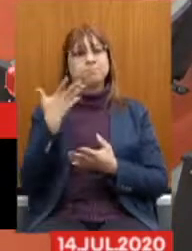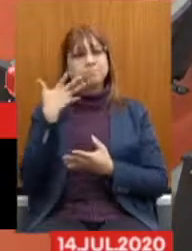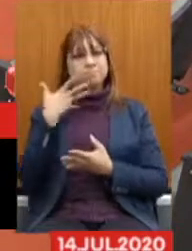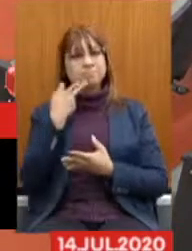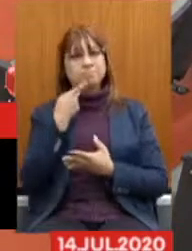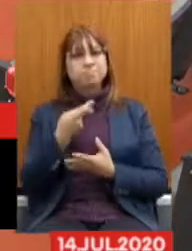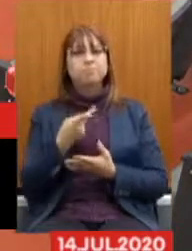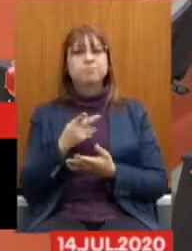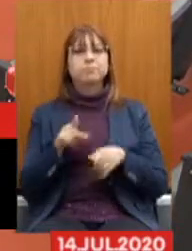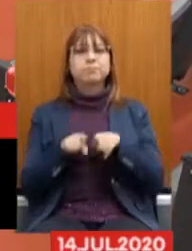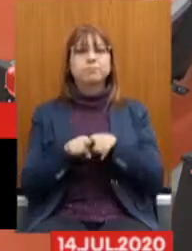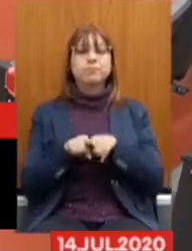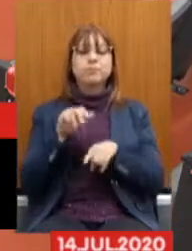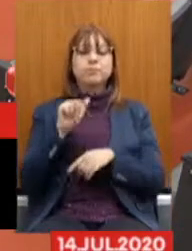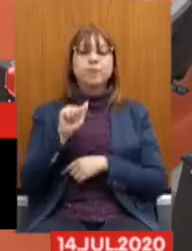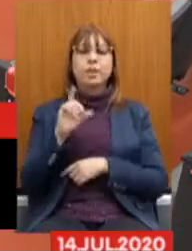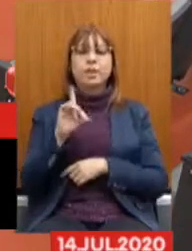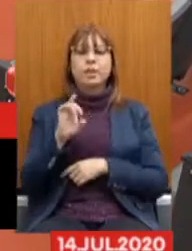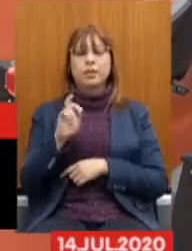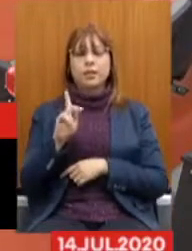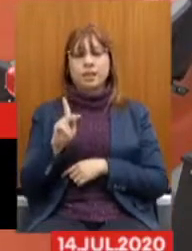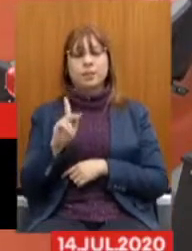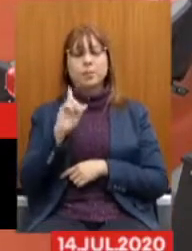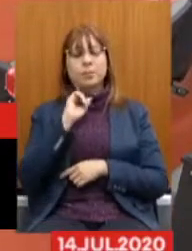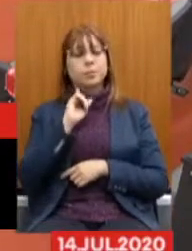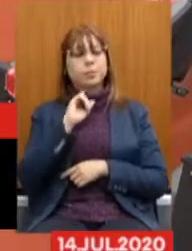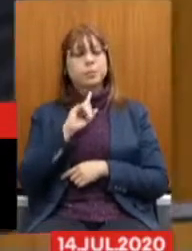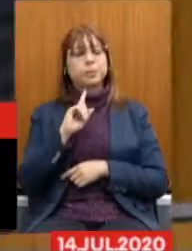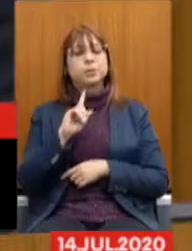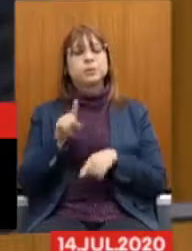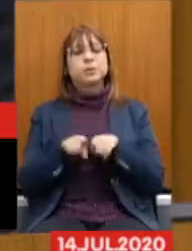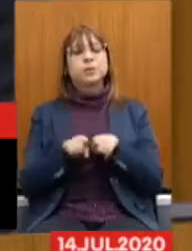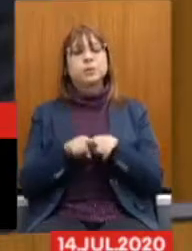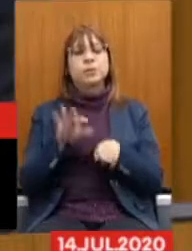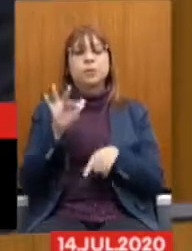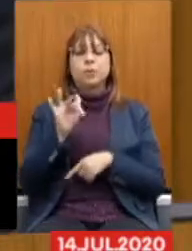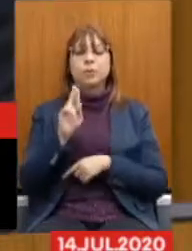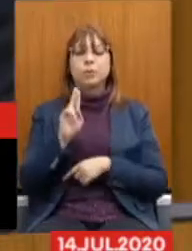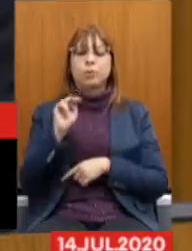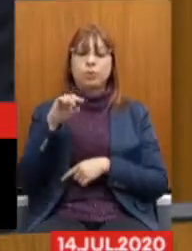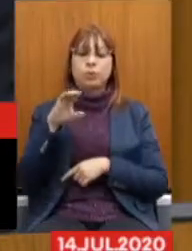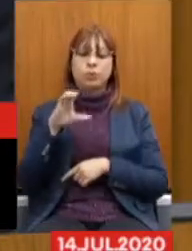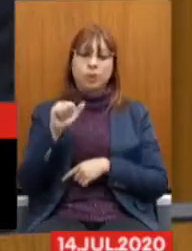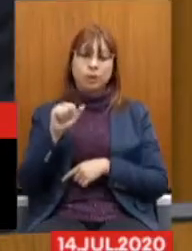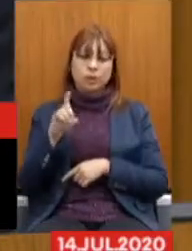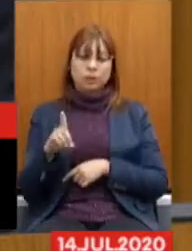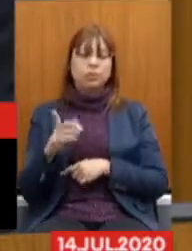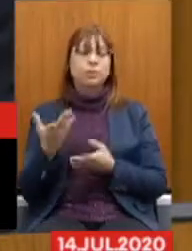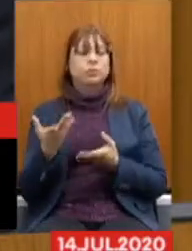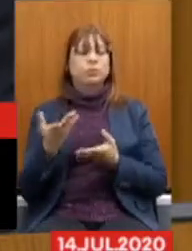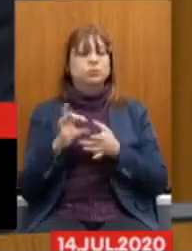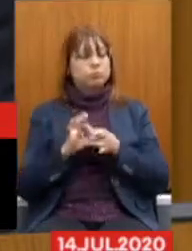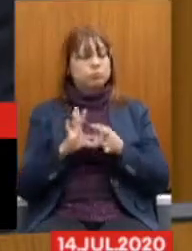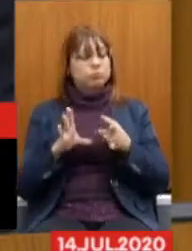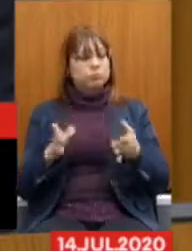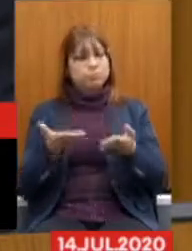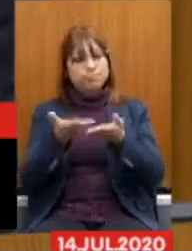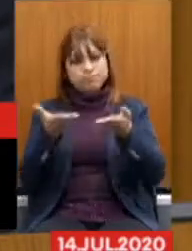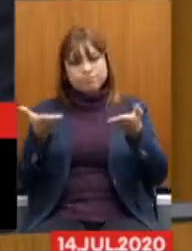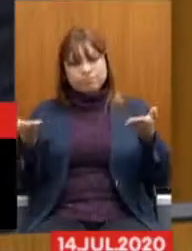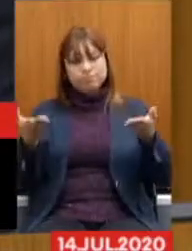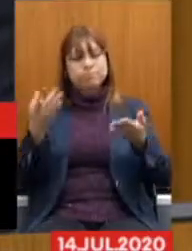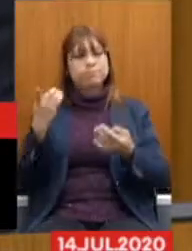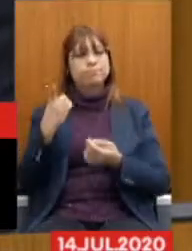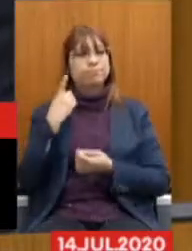a ADEP-MG e, assim como as outras carreiras do FONCAT, estarão à disposição de vossas